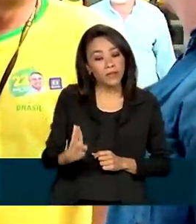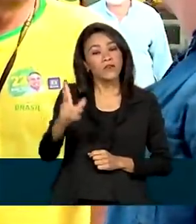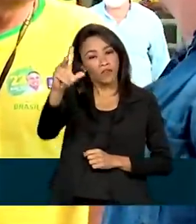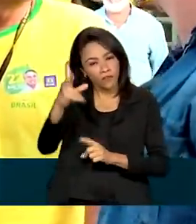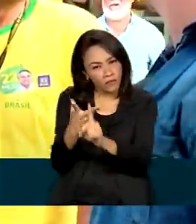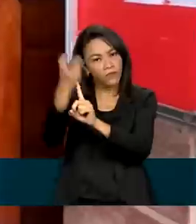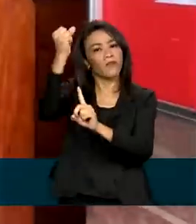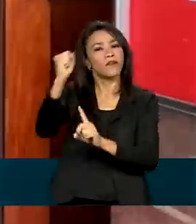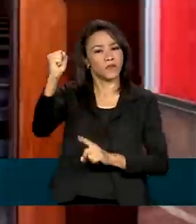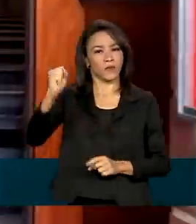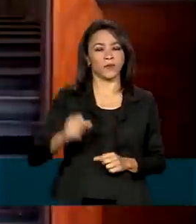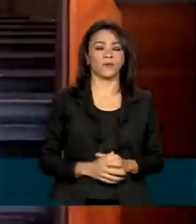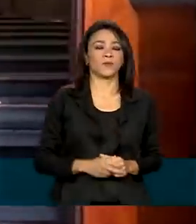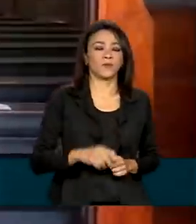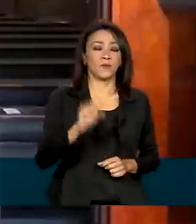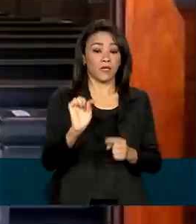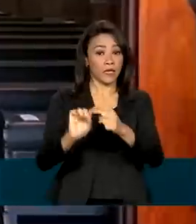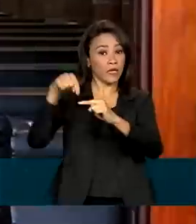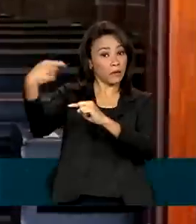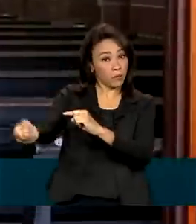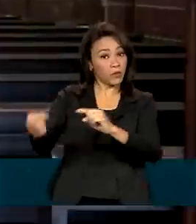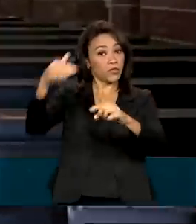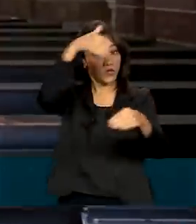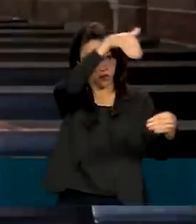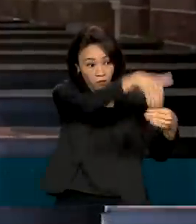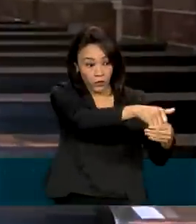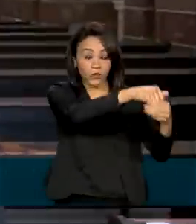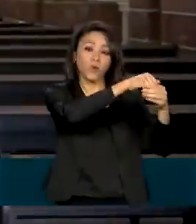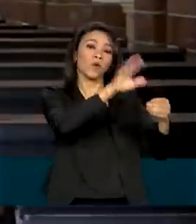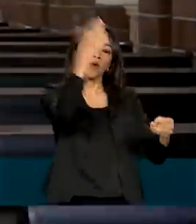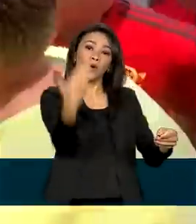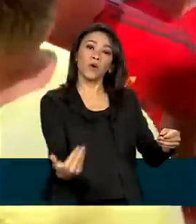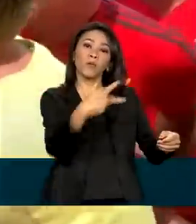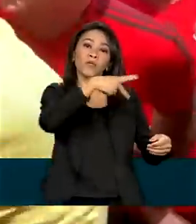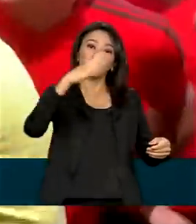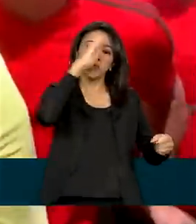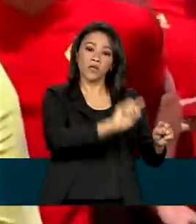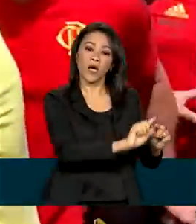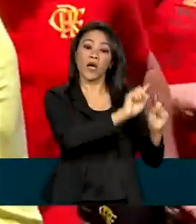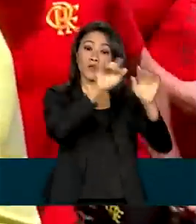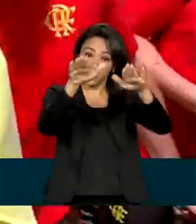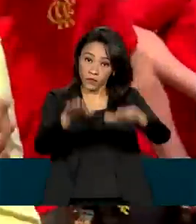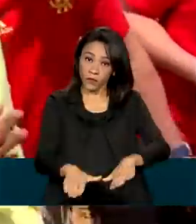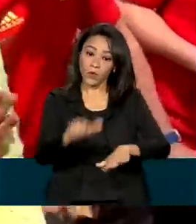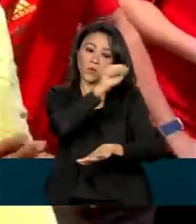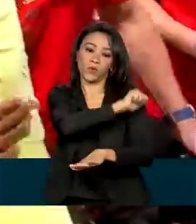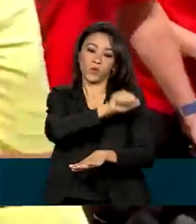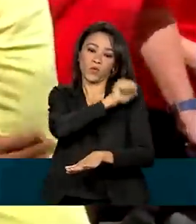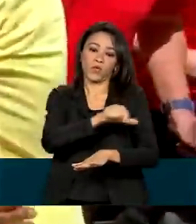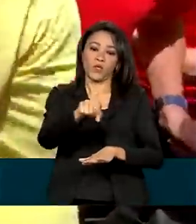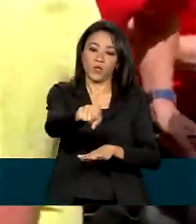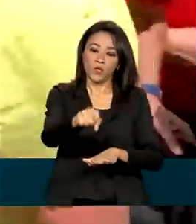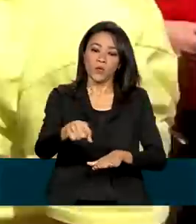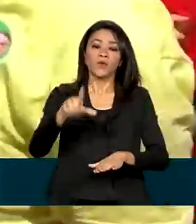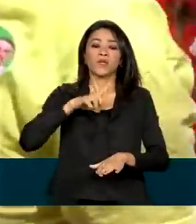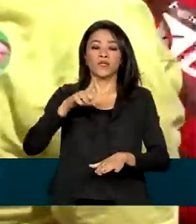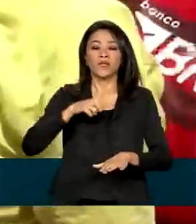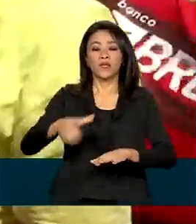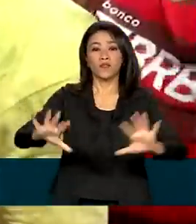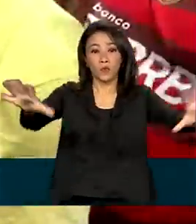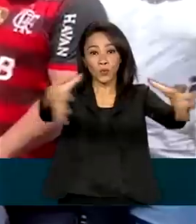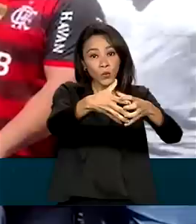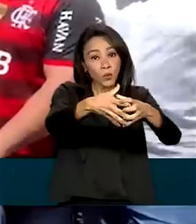E após a votação, o presidente Jair Bolsonaro ficou no Rio de Janeiro, onde recepcionou a